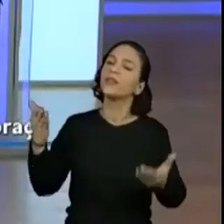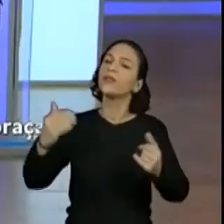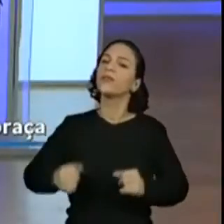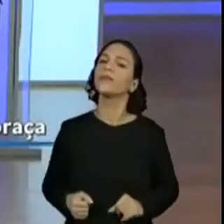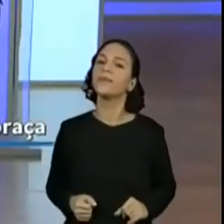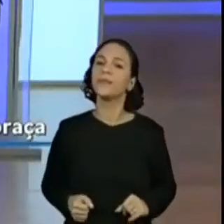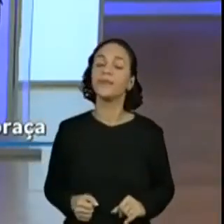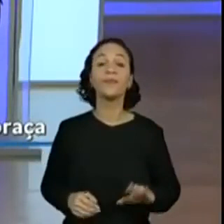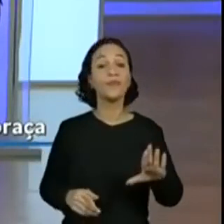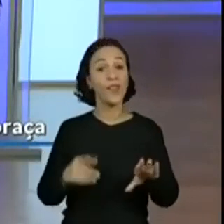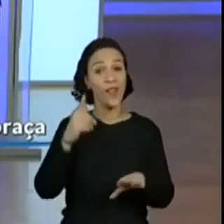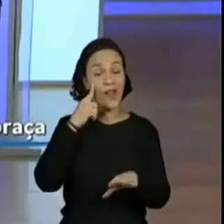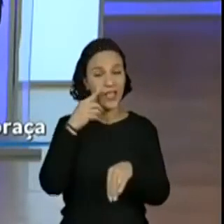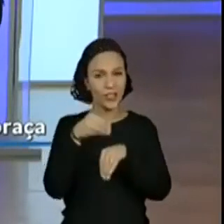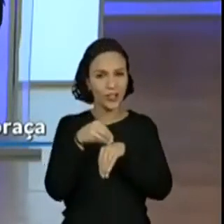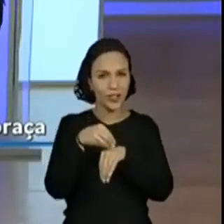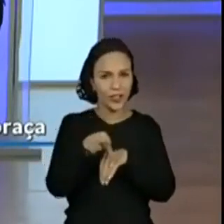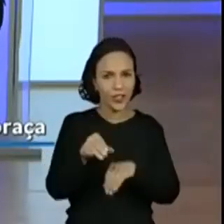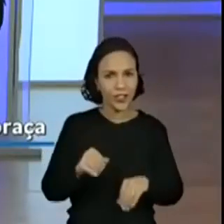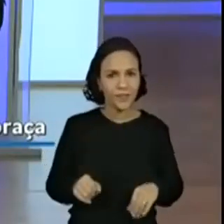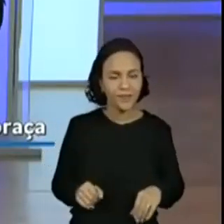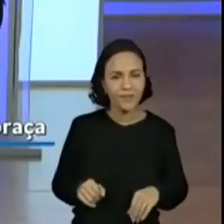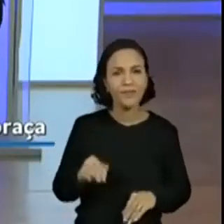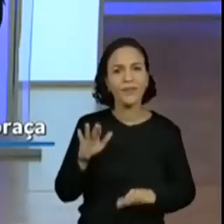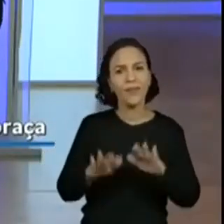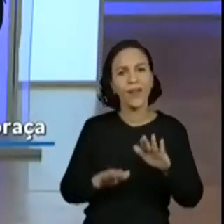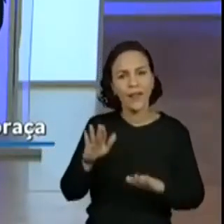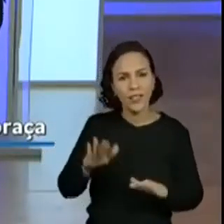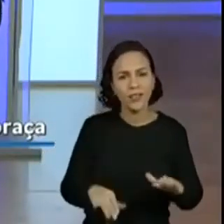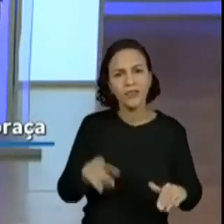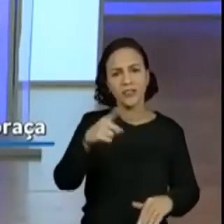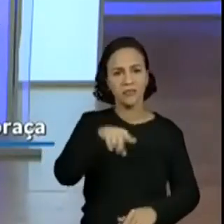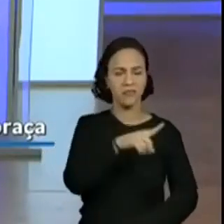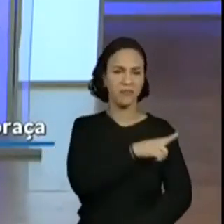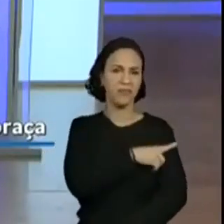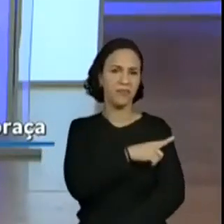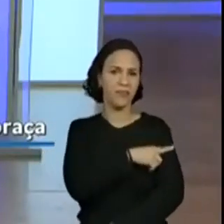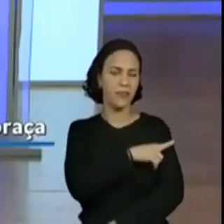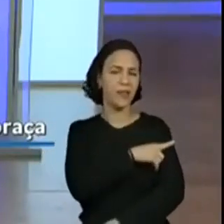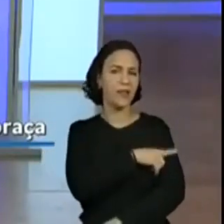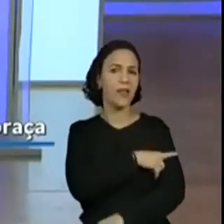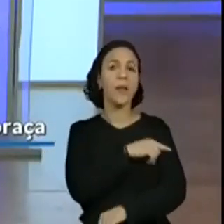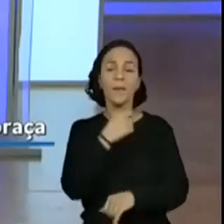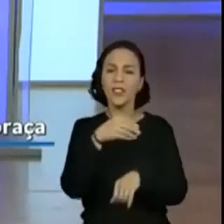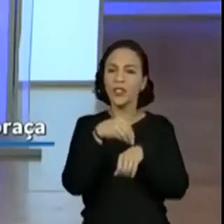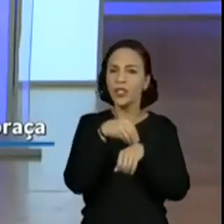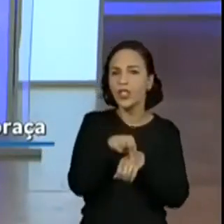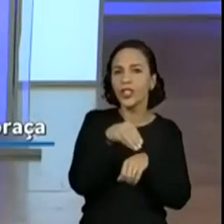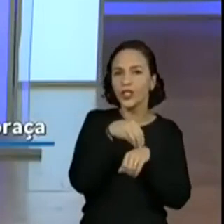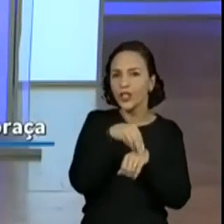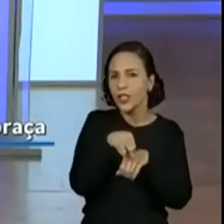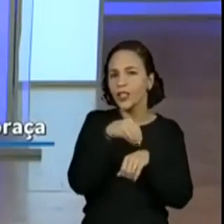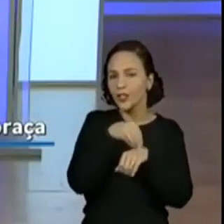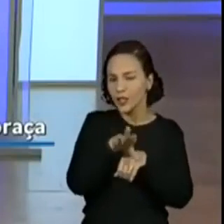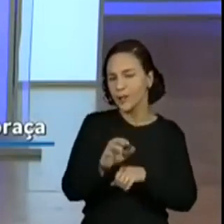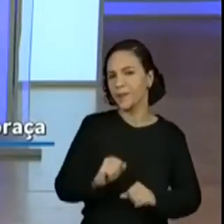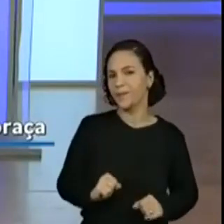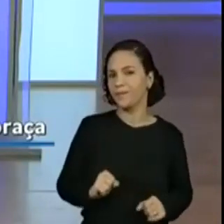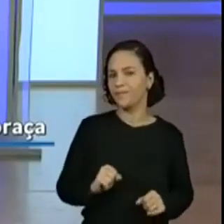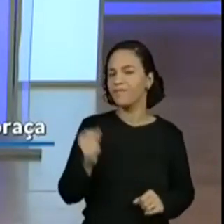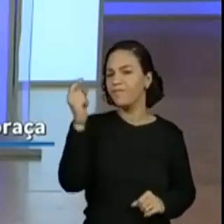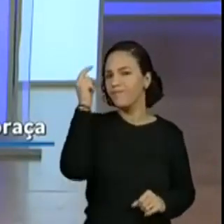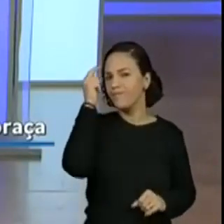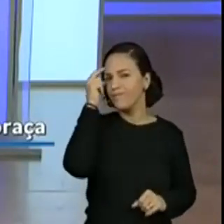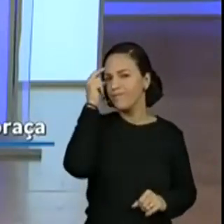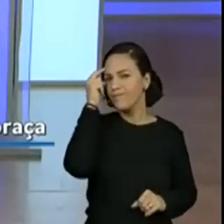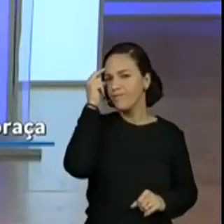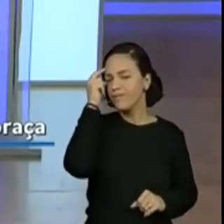dica pra eles, quando a gente vê, né? Já que a criançada do primeiro ano precisa de muita dica. Então, pensando nisso,